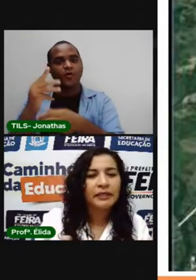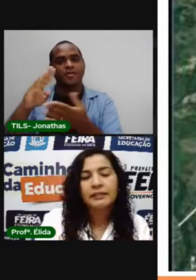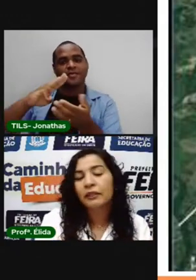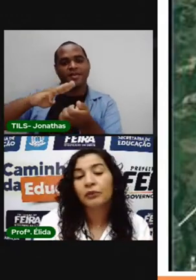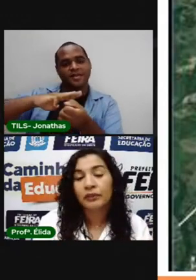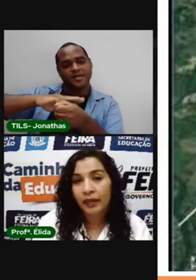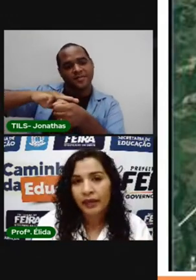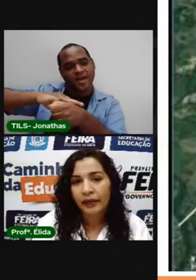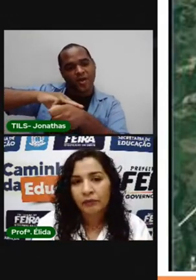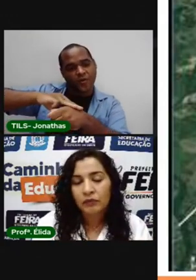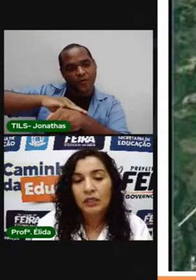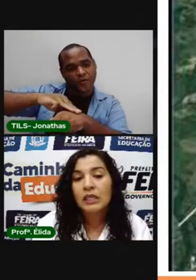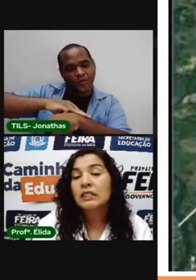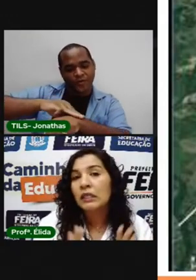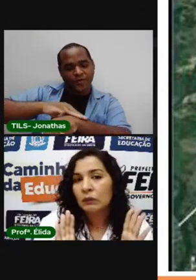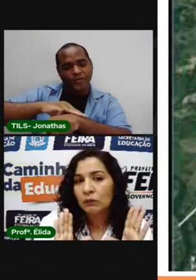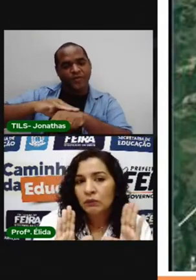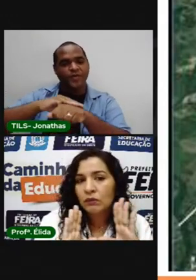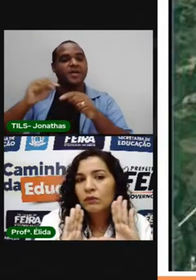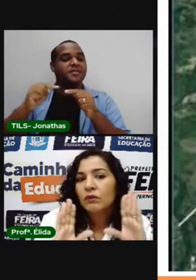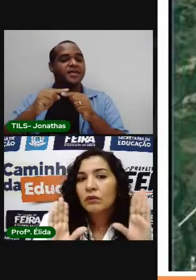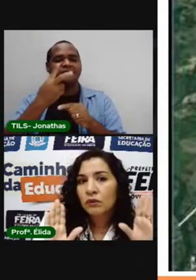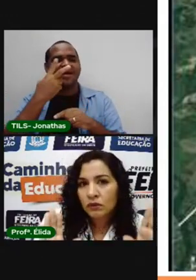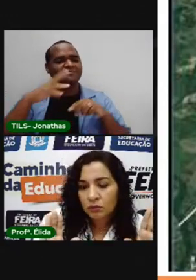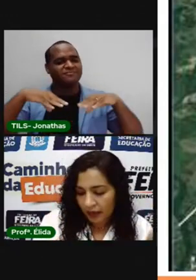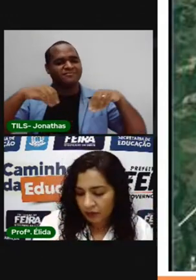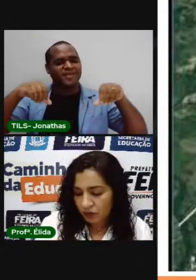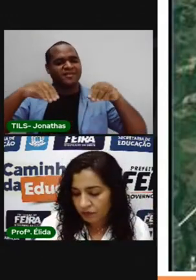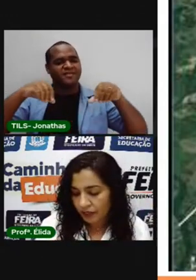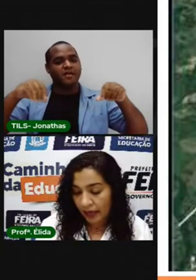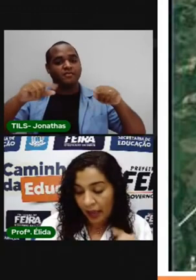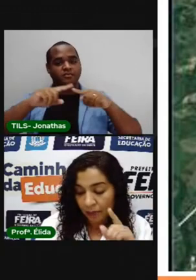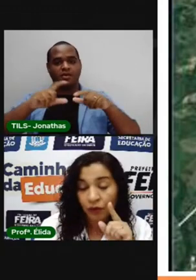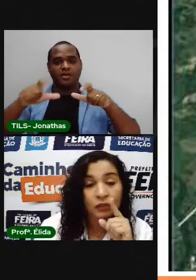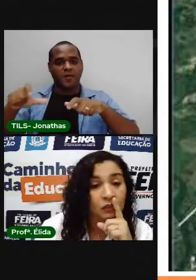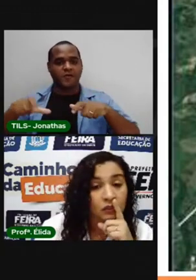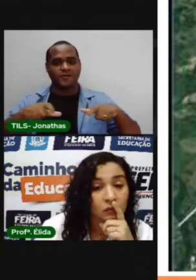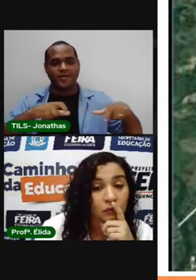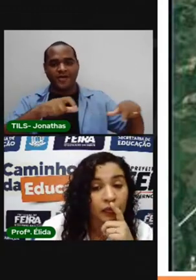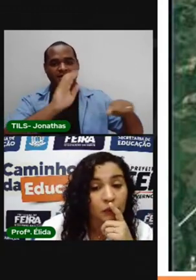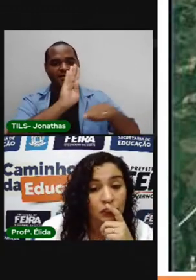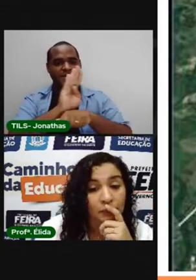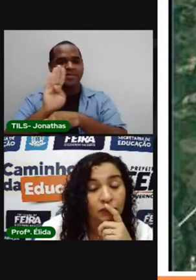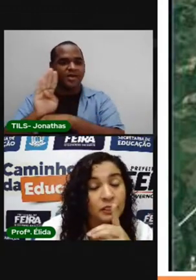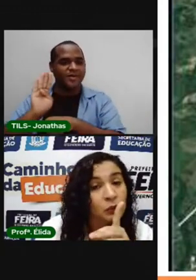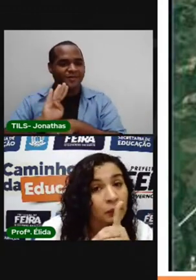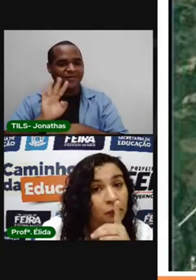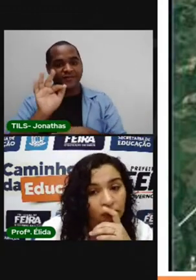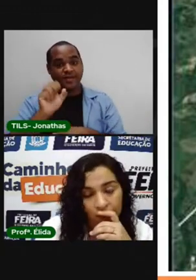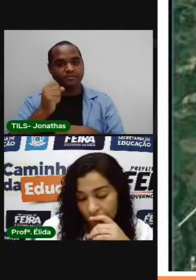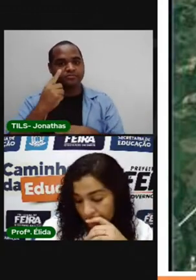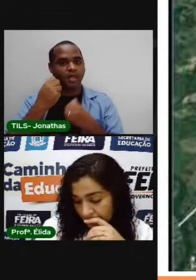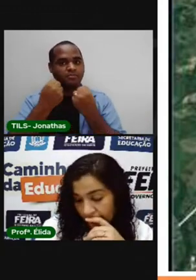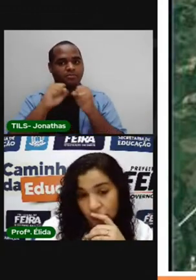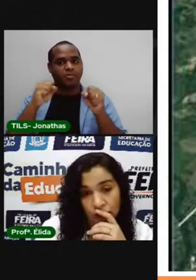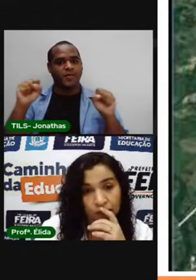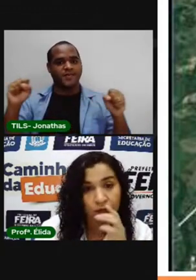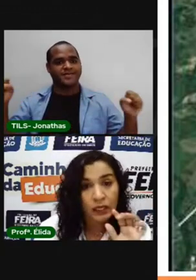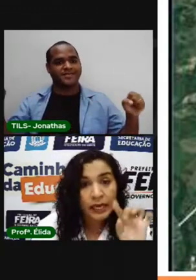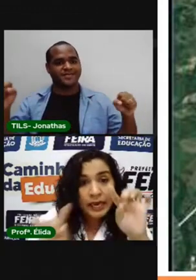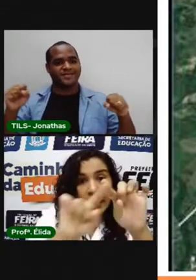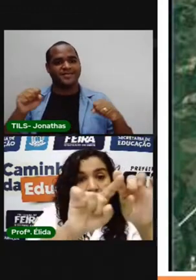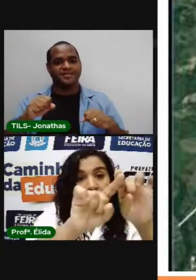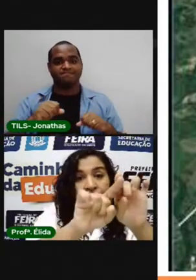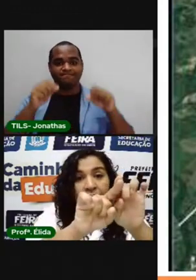usada, parecendo terra, são os bairros de feira. A Pró 1. Quer mostrar pra você o tamanho da nossa cidade.